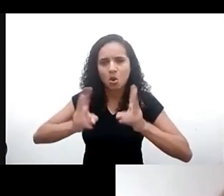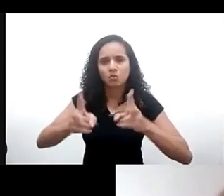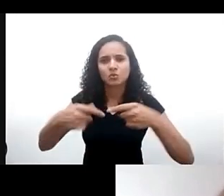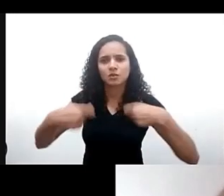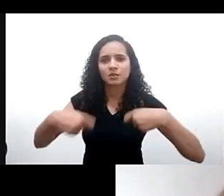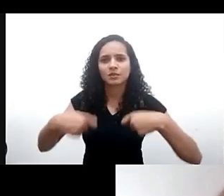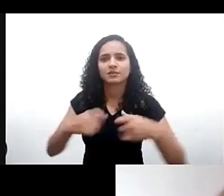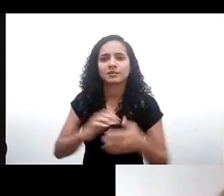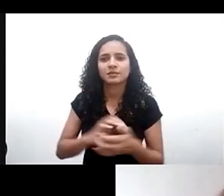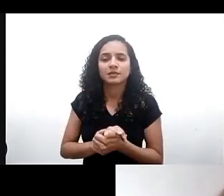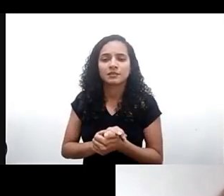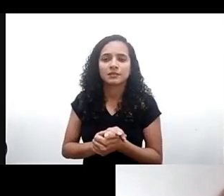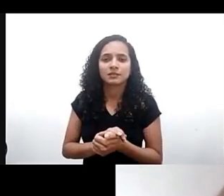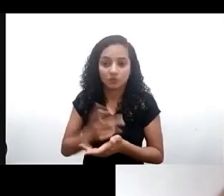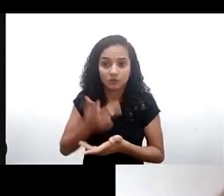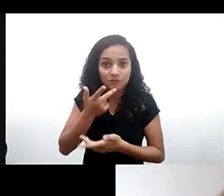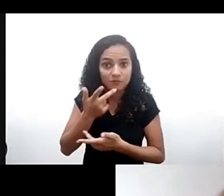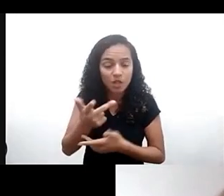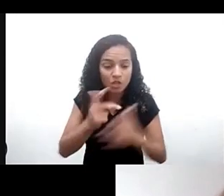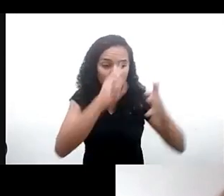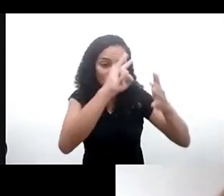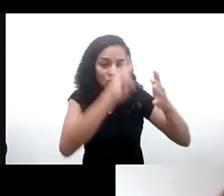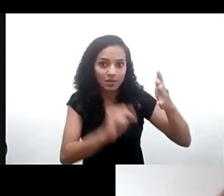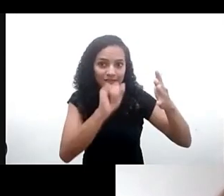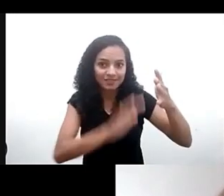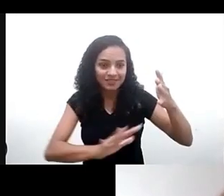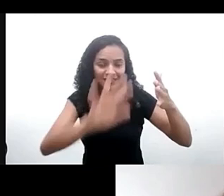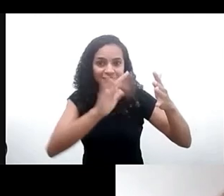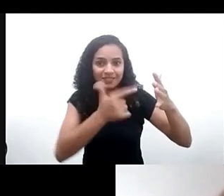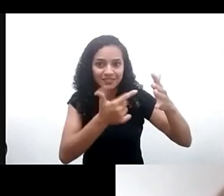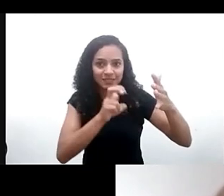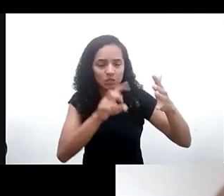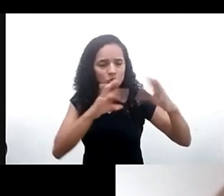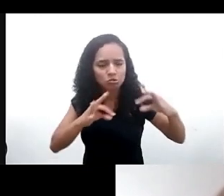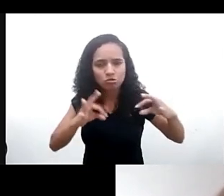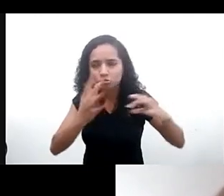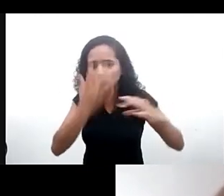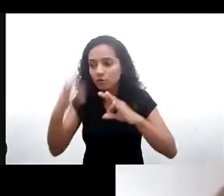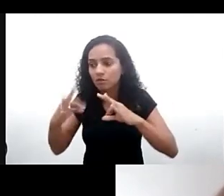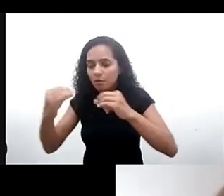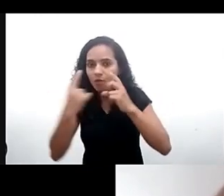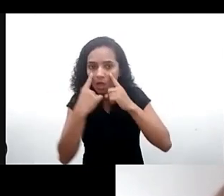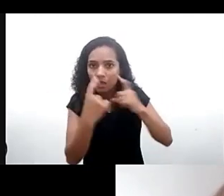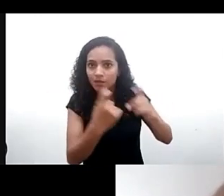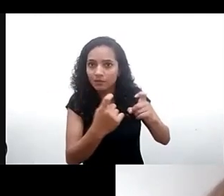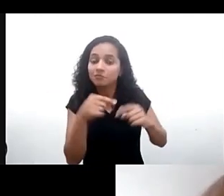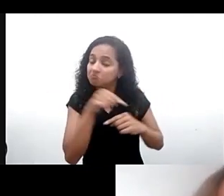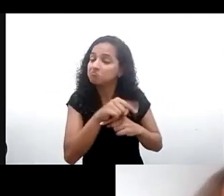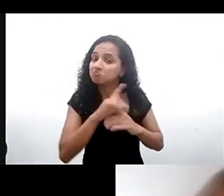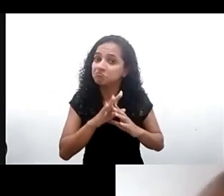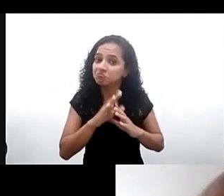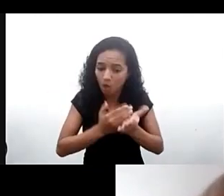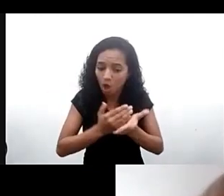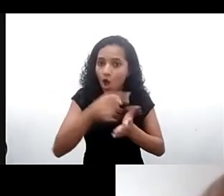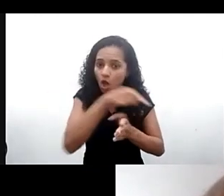dizer que o comentário geral coloca todos os interessados e interessadas nesse assunto num ponto de partida temos